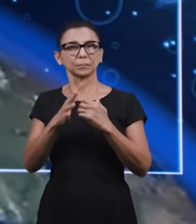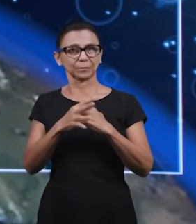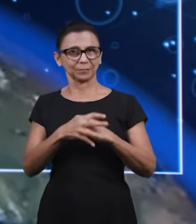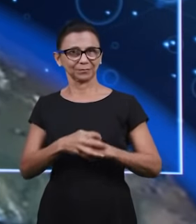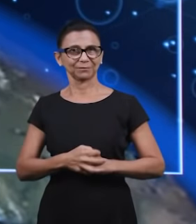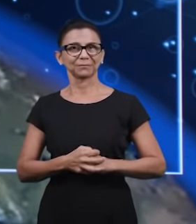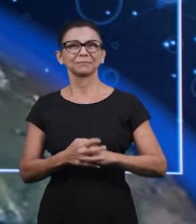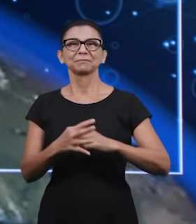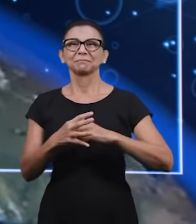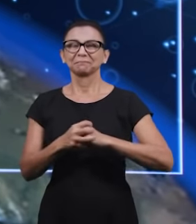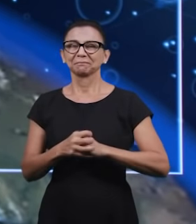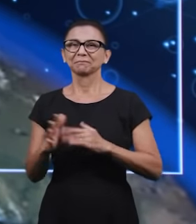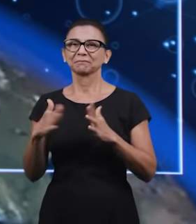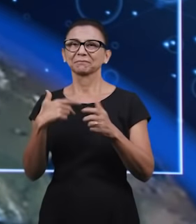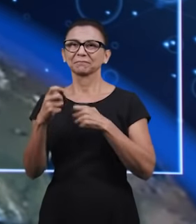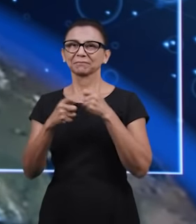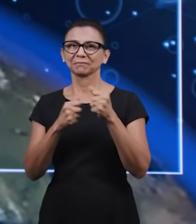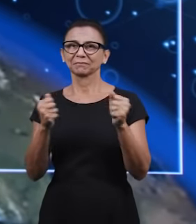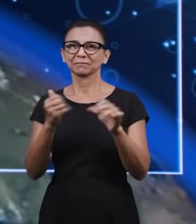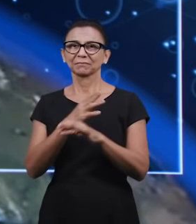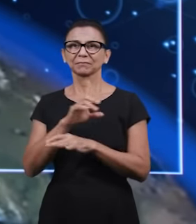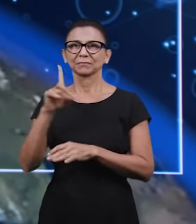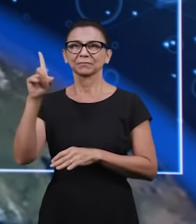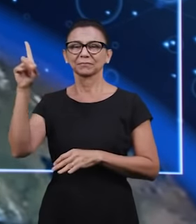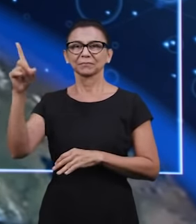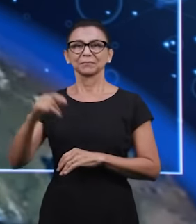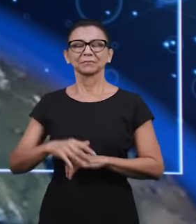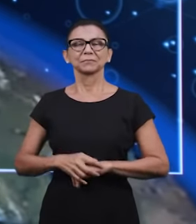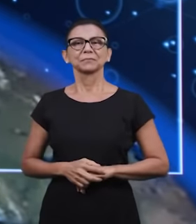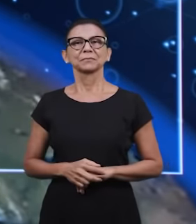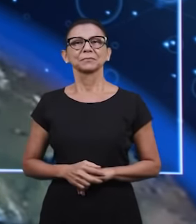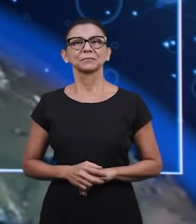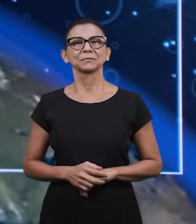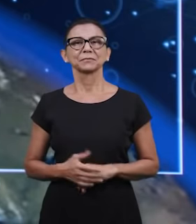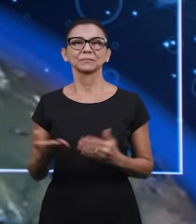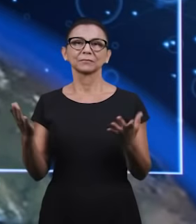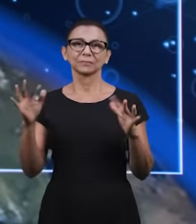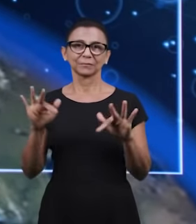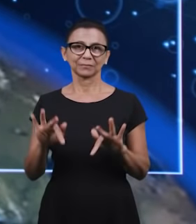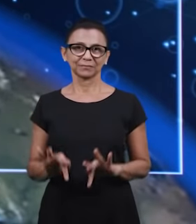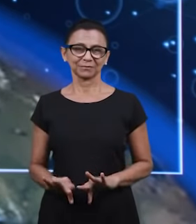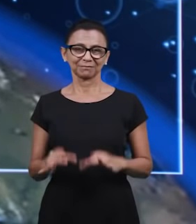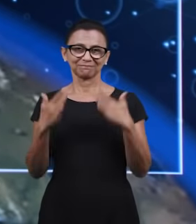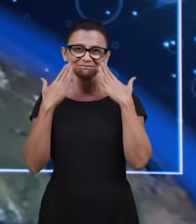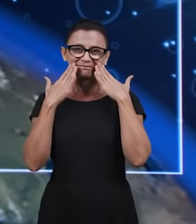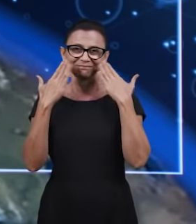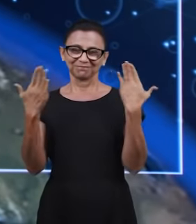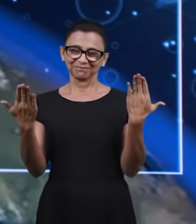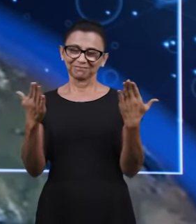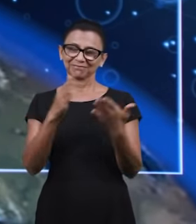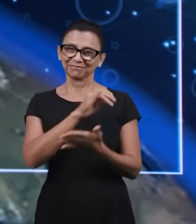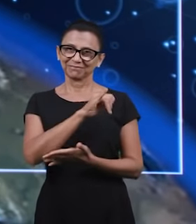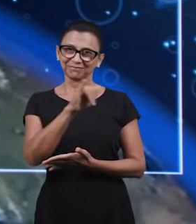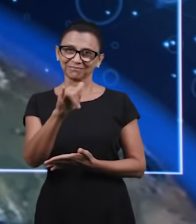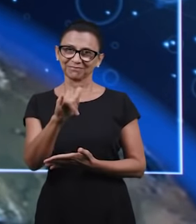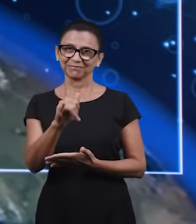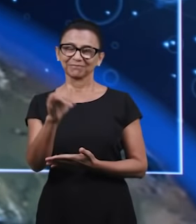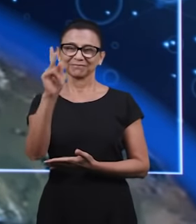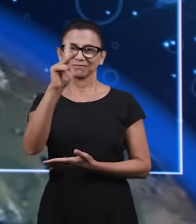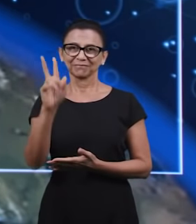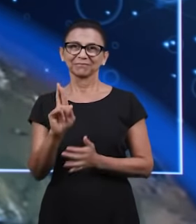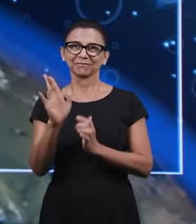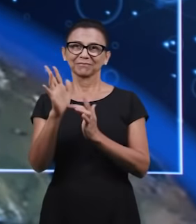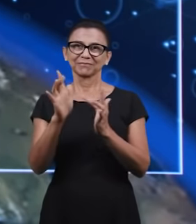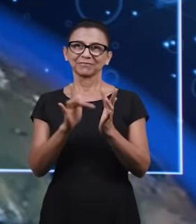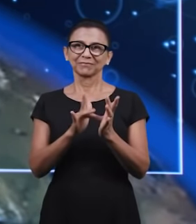nome do Senhor Jesus amém aleluias glória a Deus muito bem irmãos nós encerramos aqui a nossa apresentação e eu quero